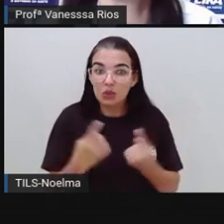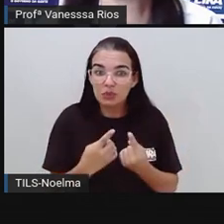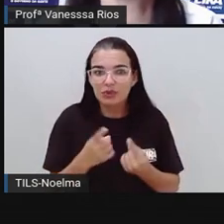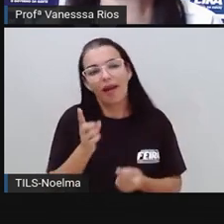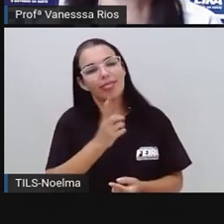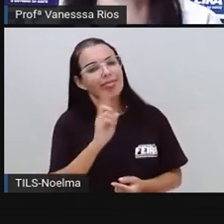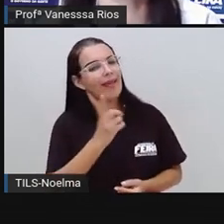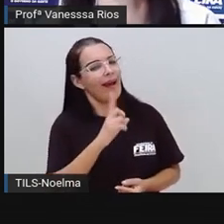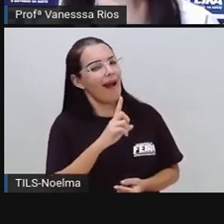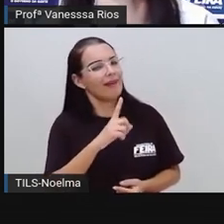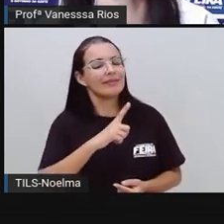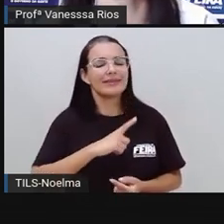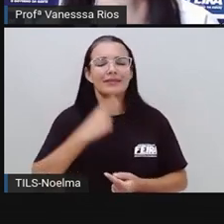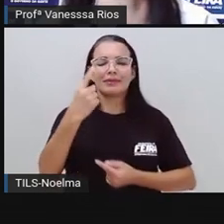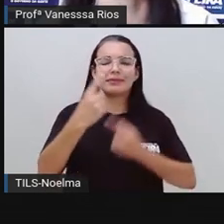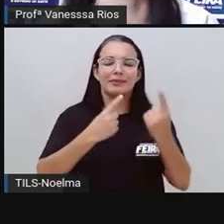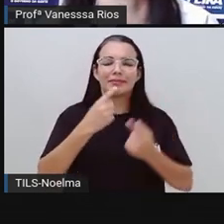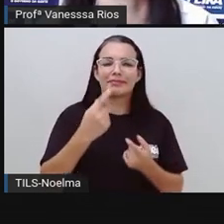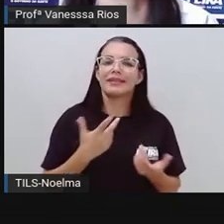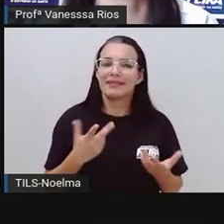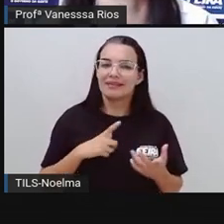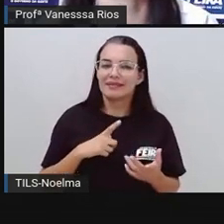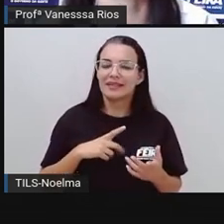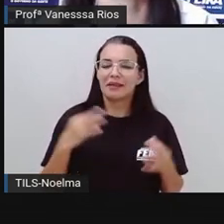pode ser considerada um defeito.